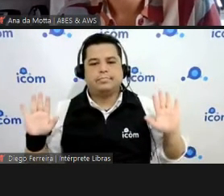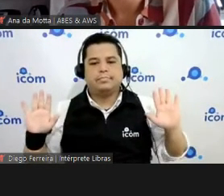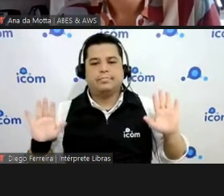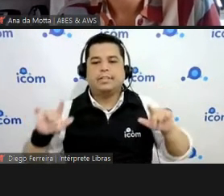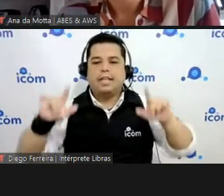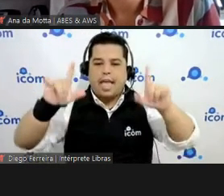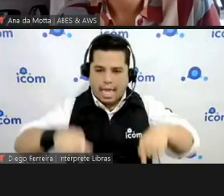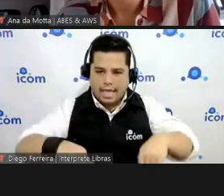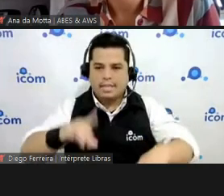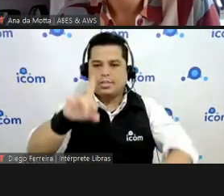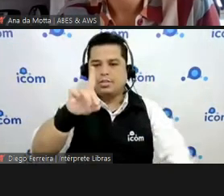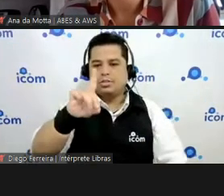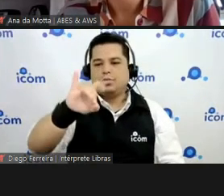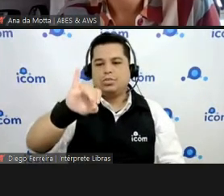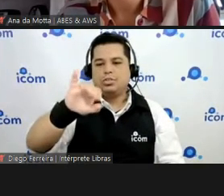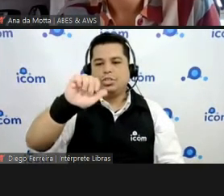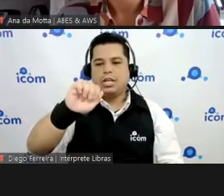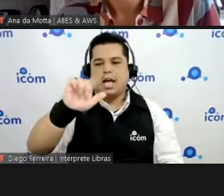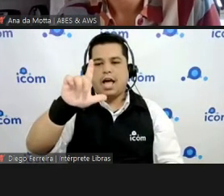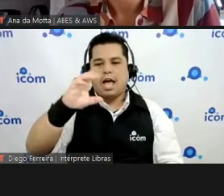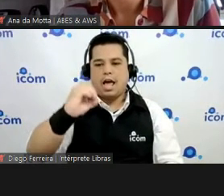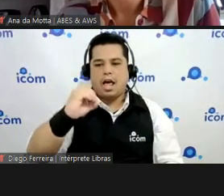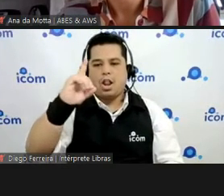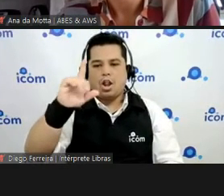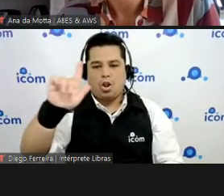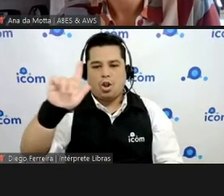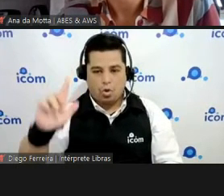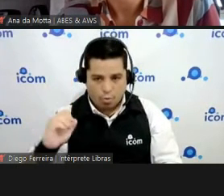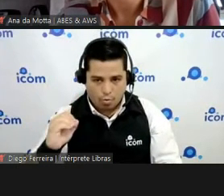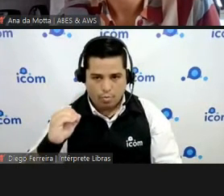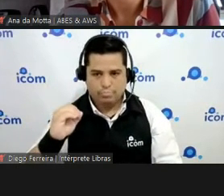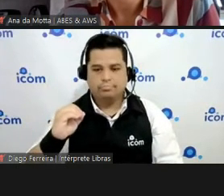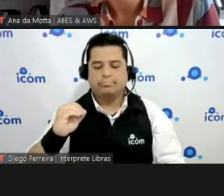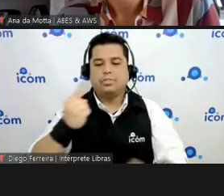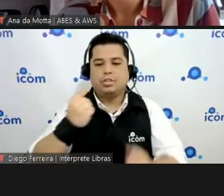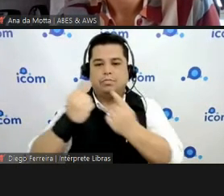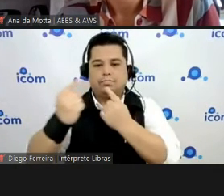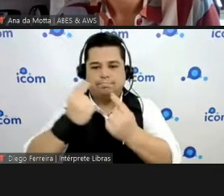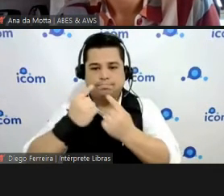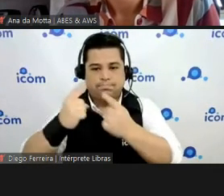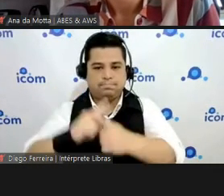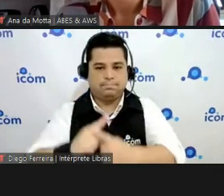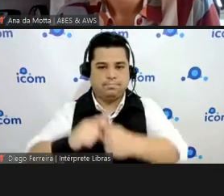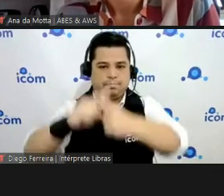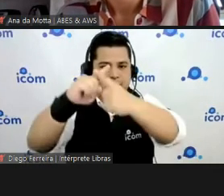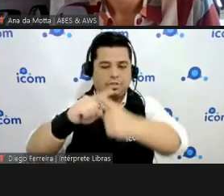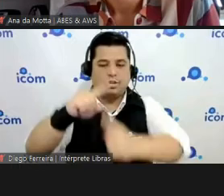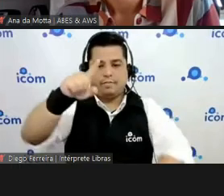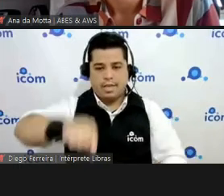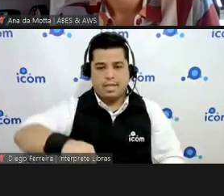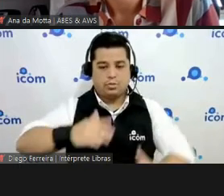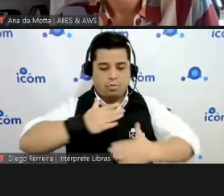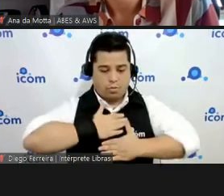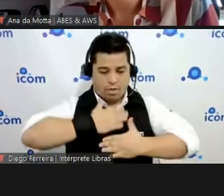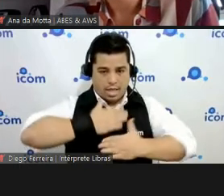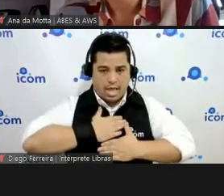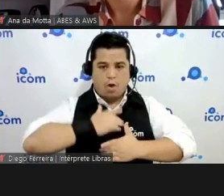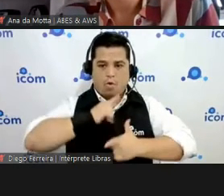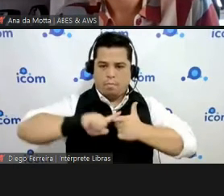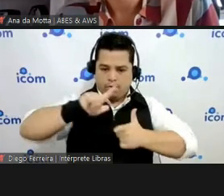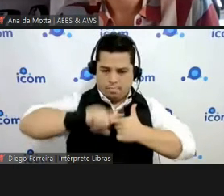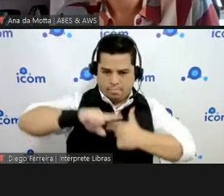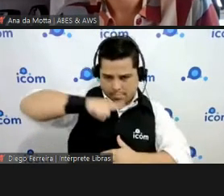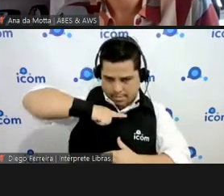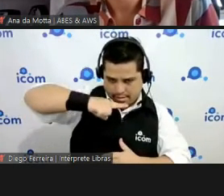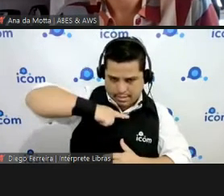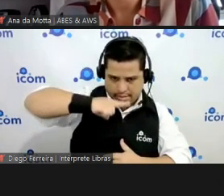quando eu não sei a solução peço para mercado me dar escolhi aí eu vou licitar vou contratar fazer uma licitação para